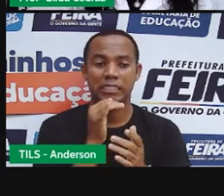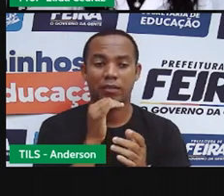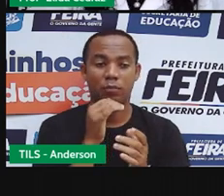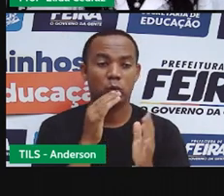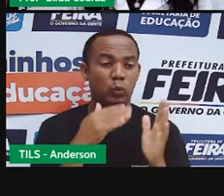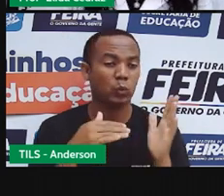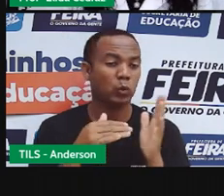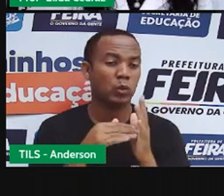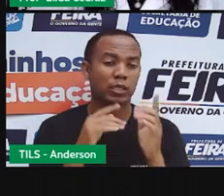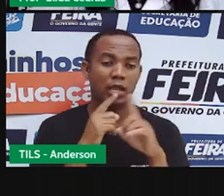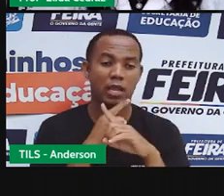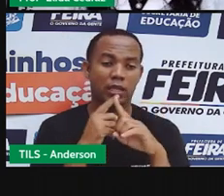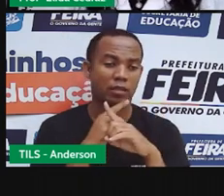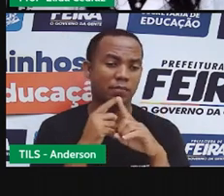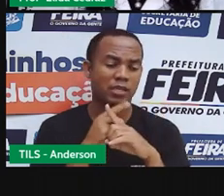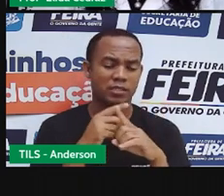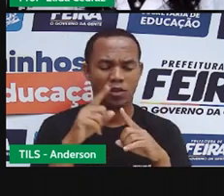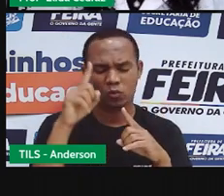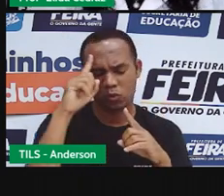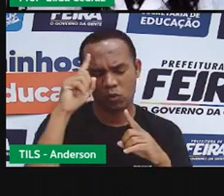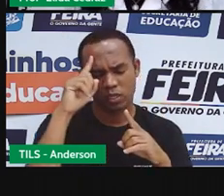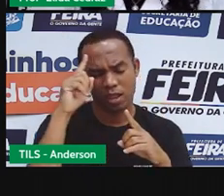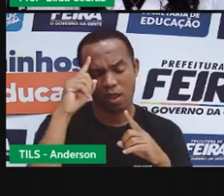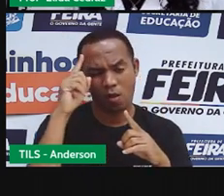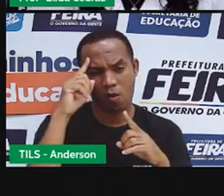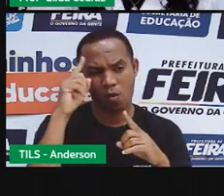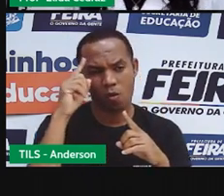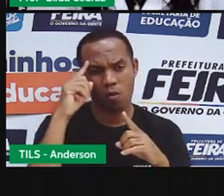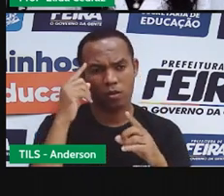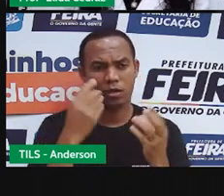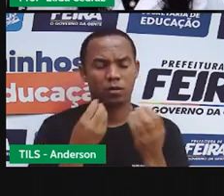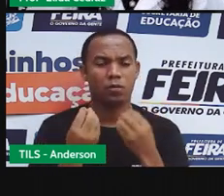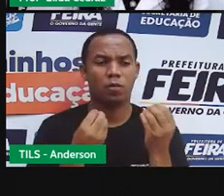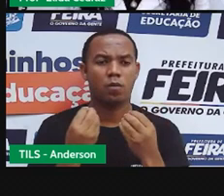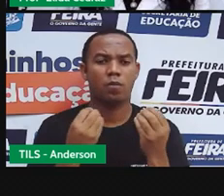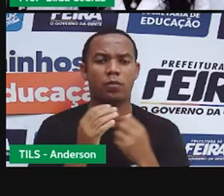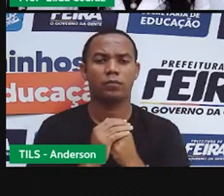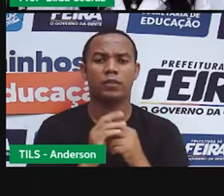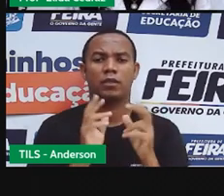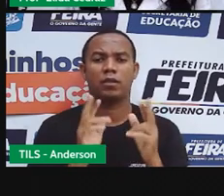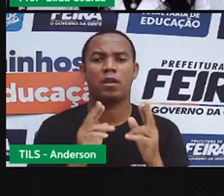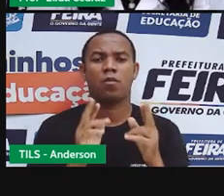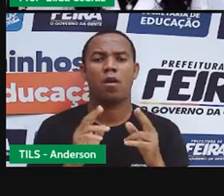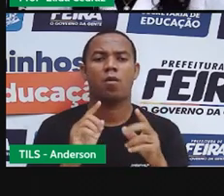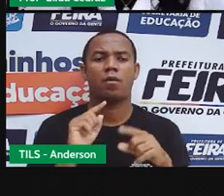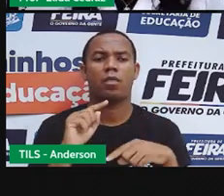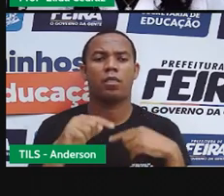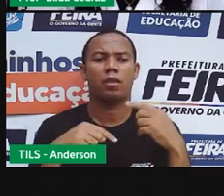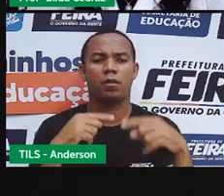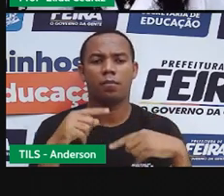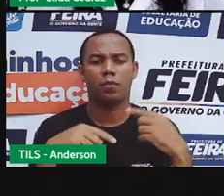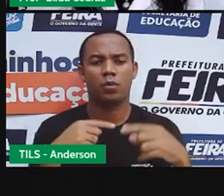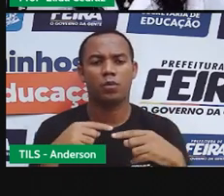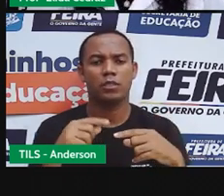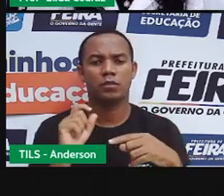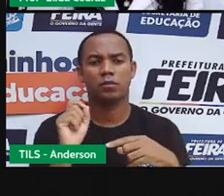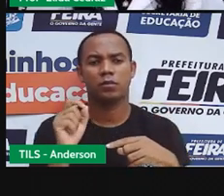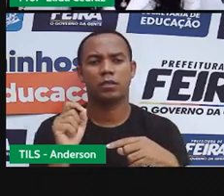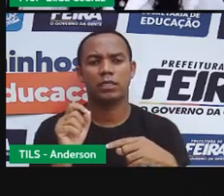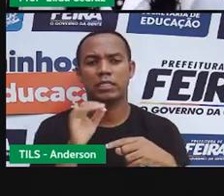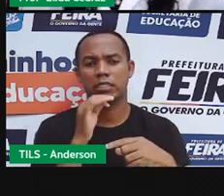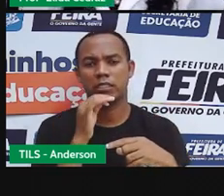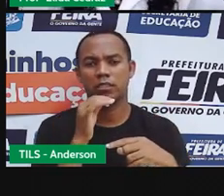reclamação, que nem toda hora. A gente fica assim, A vai ficar que nem o Baobá. Depois vai ficar ao